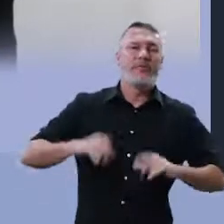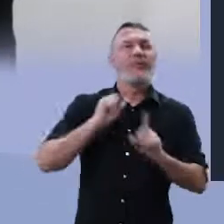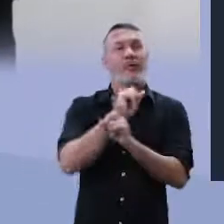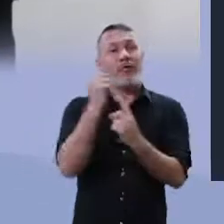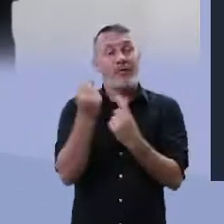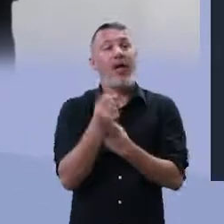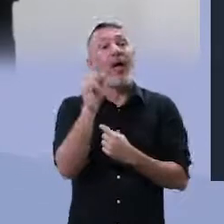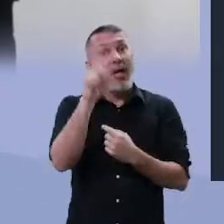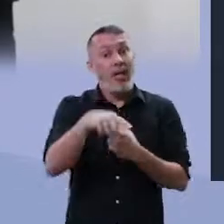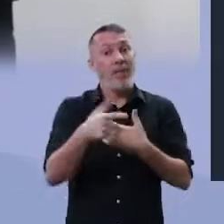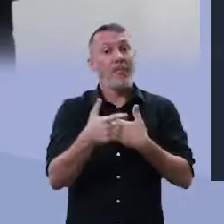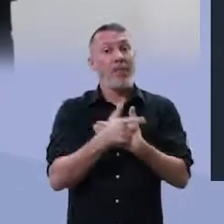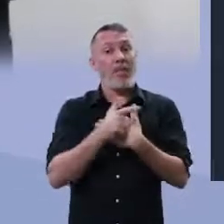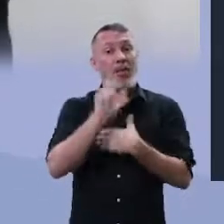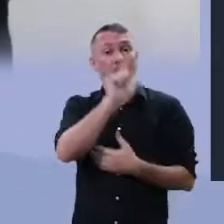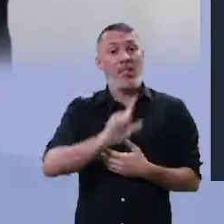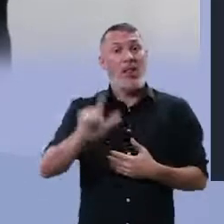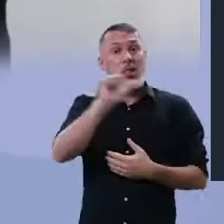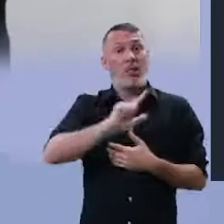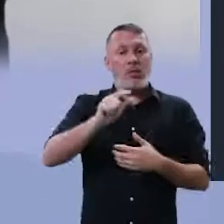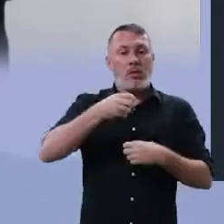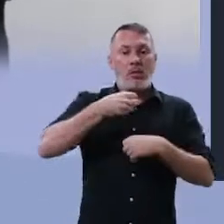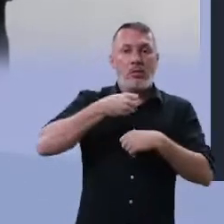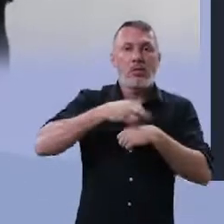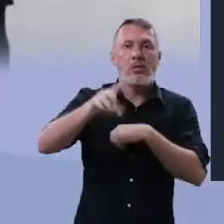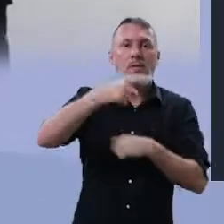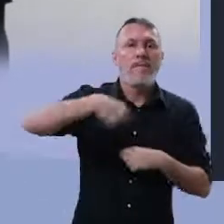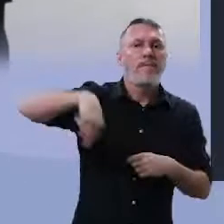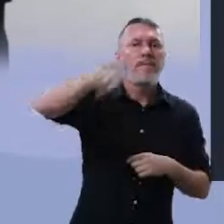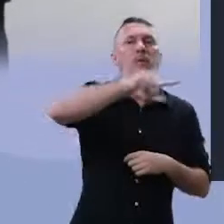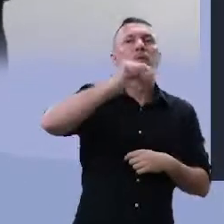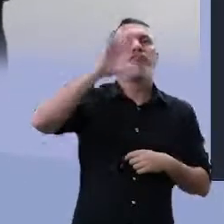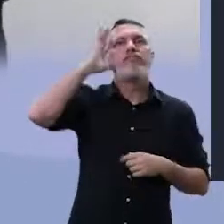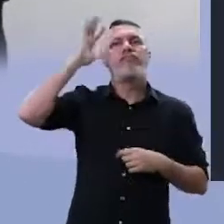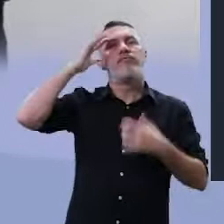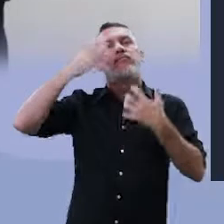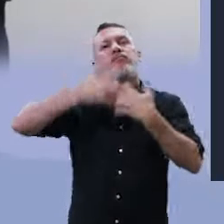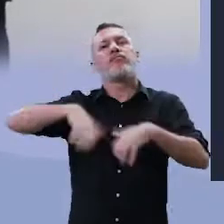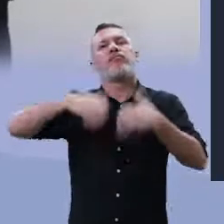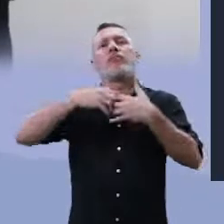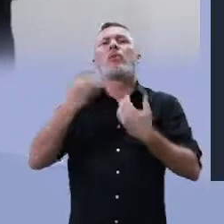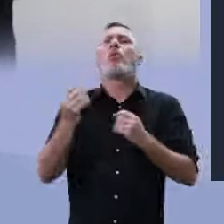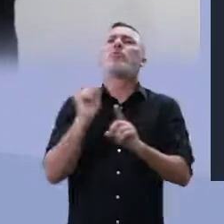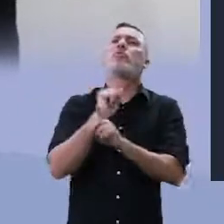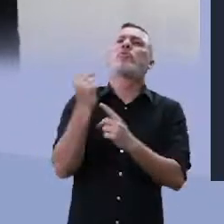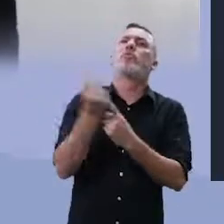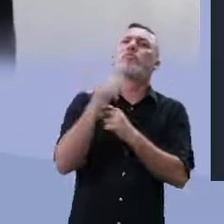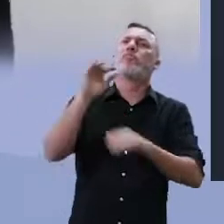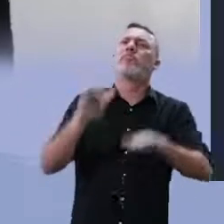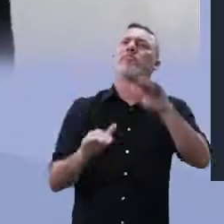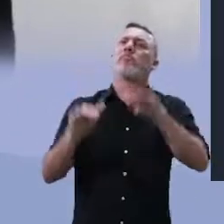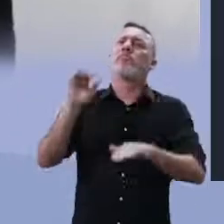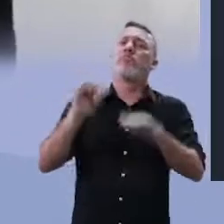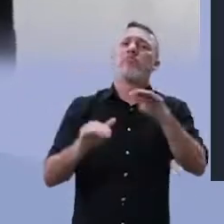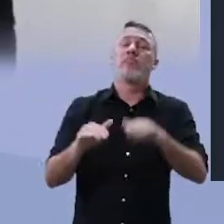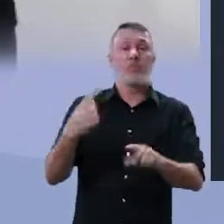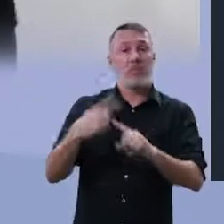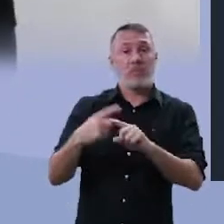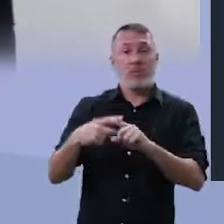literatura é esse, fazermos refletir acerca das desigualdades, ele na rua,